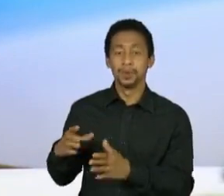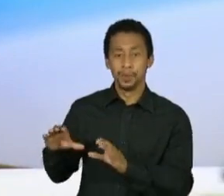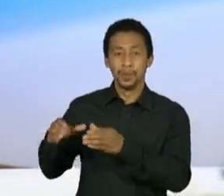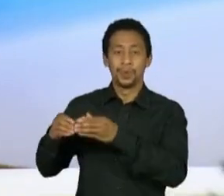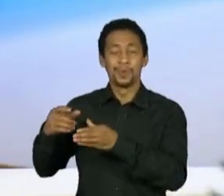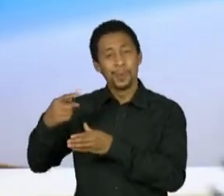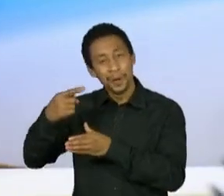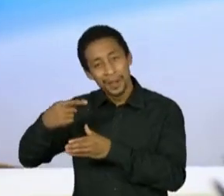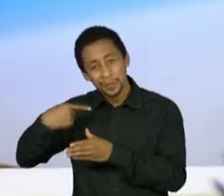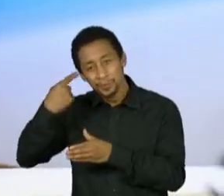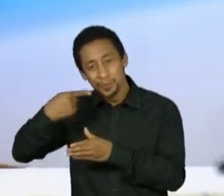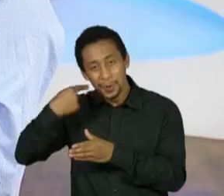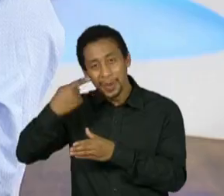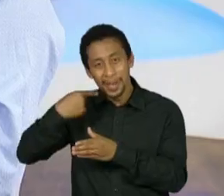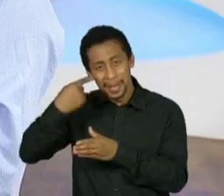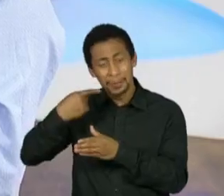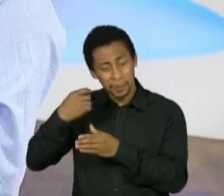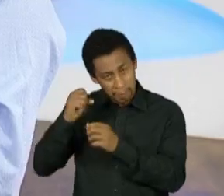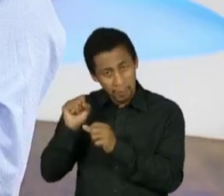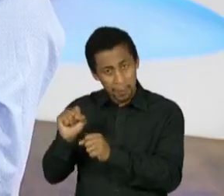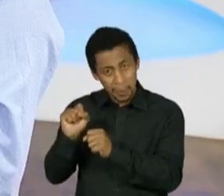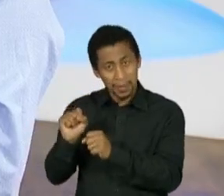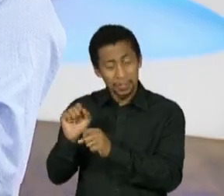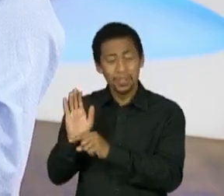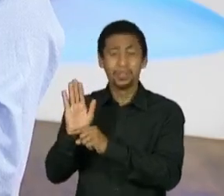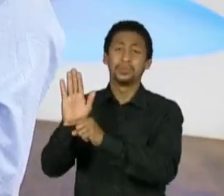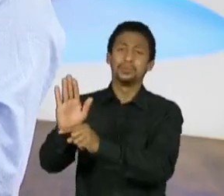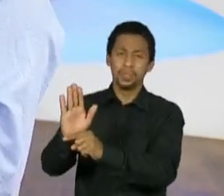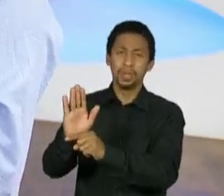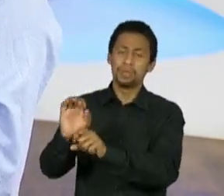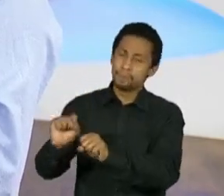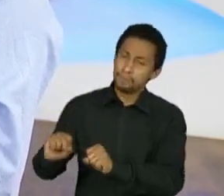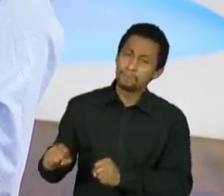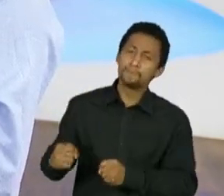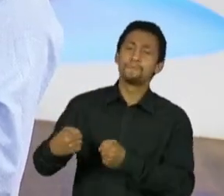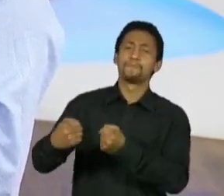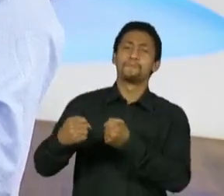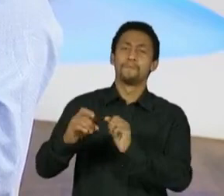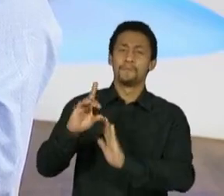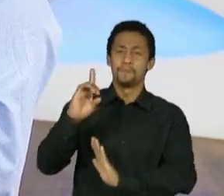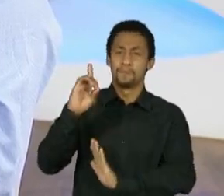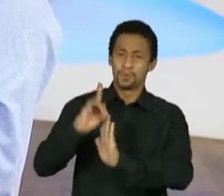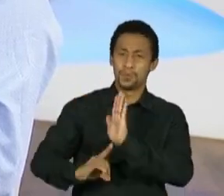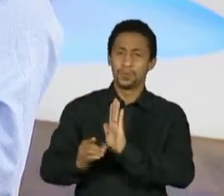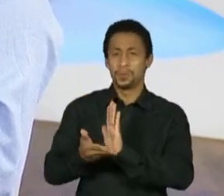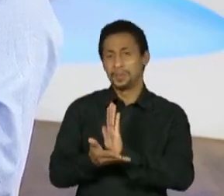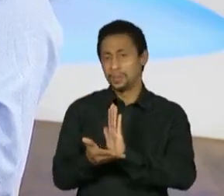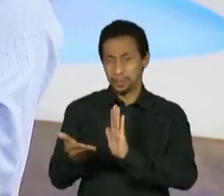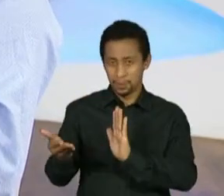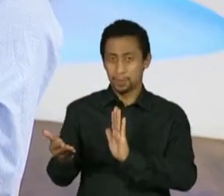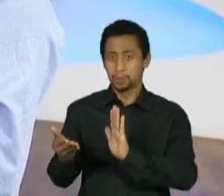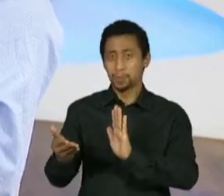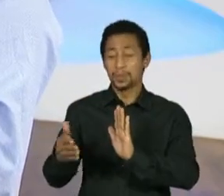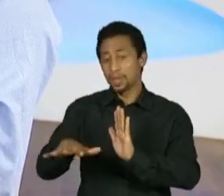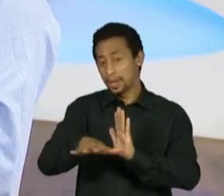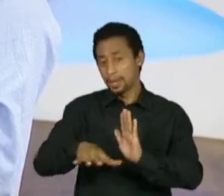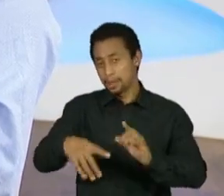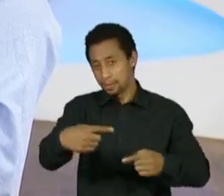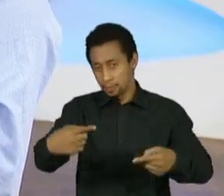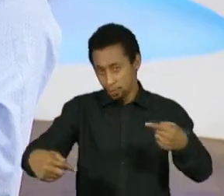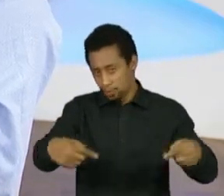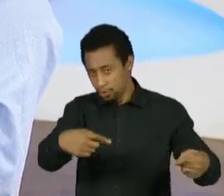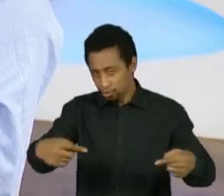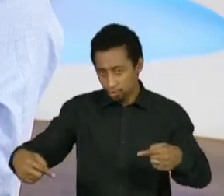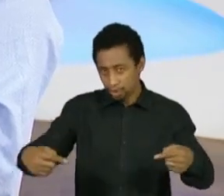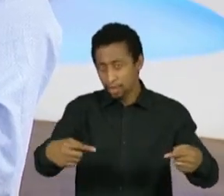aí, podemos utilizar, buscar e defender nossos direitos, não só politicamente, mas também